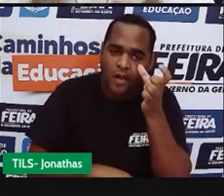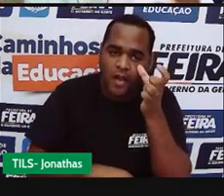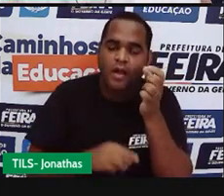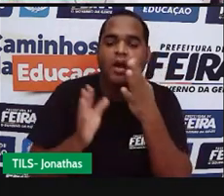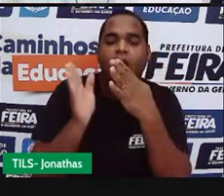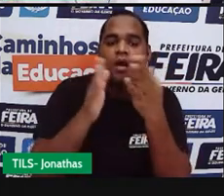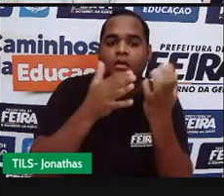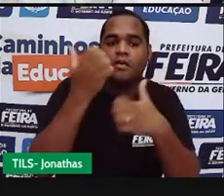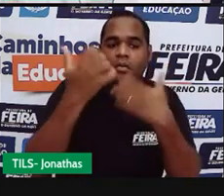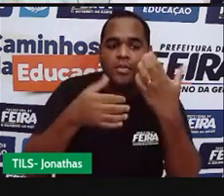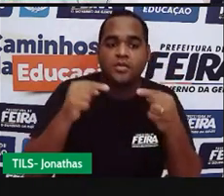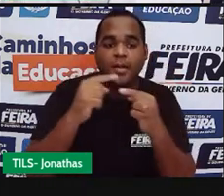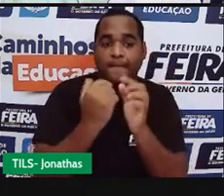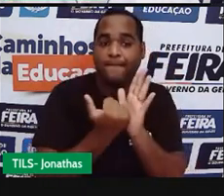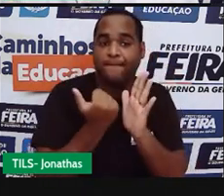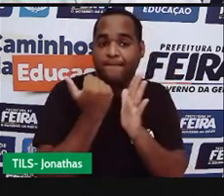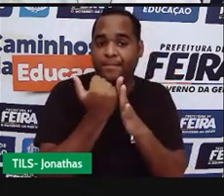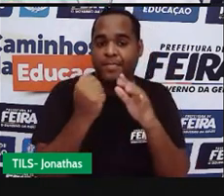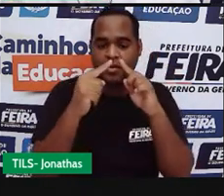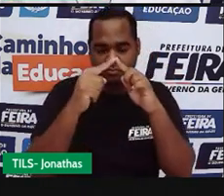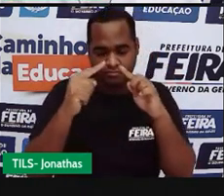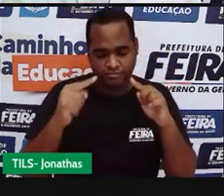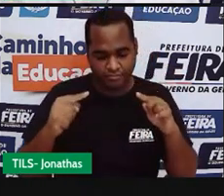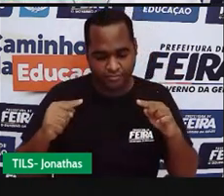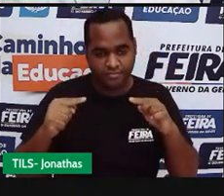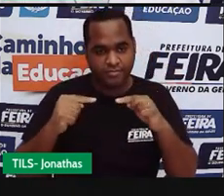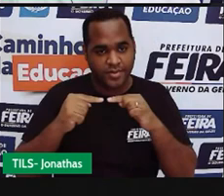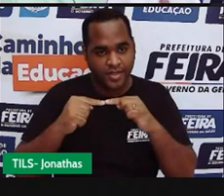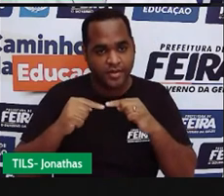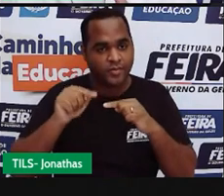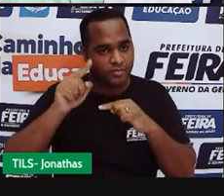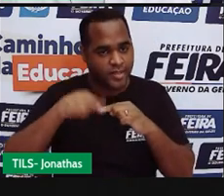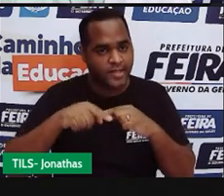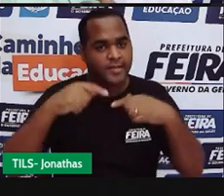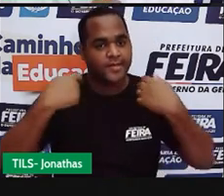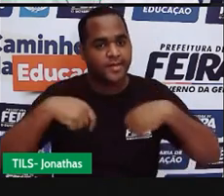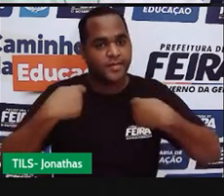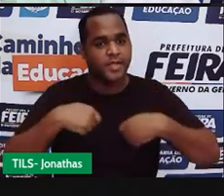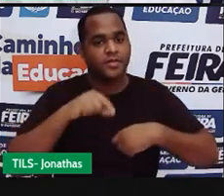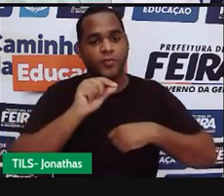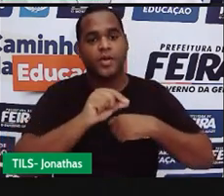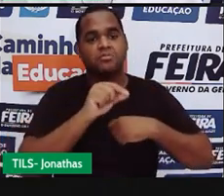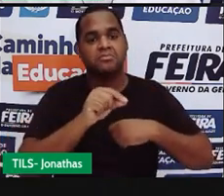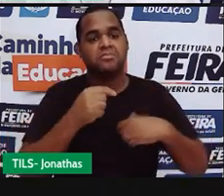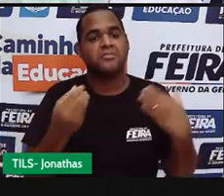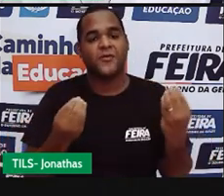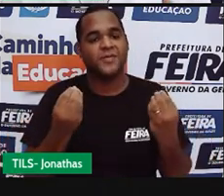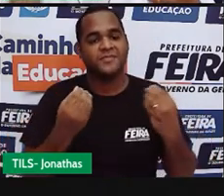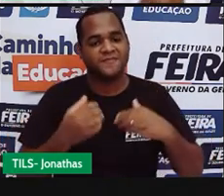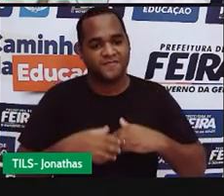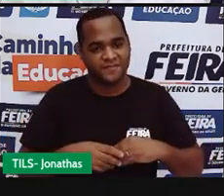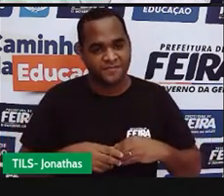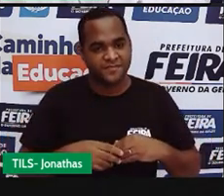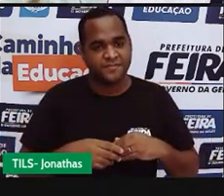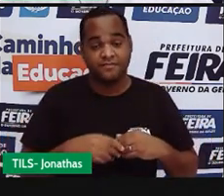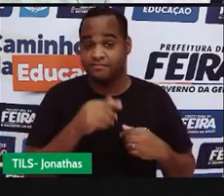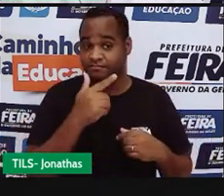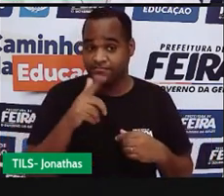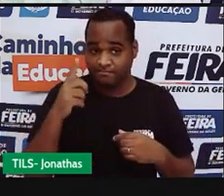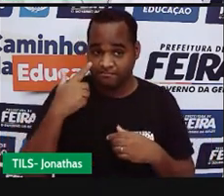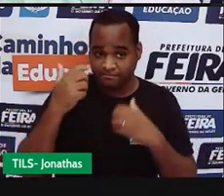um pouco mais sobre essa coisa da condição de existência de um triângulo. E aí,